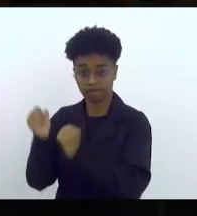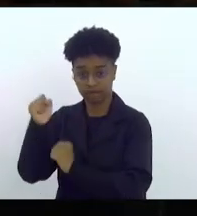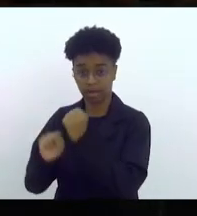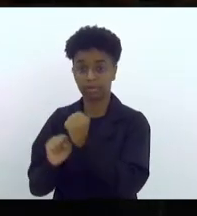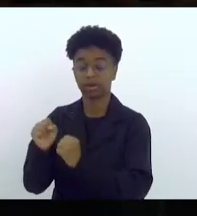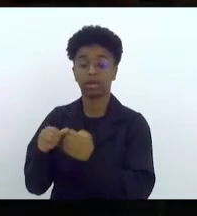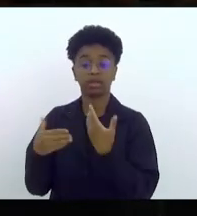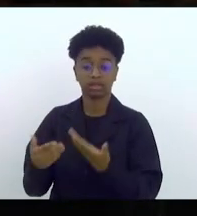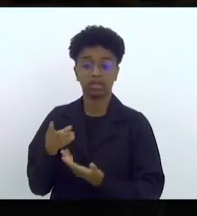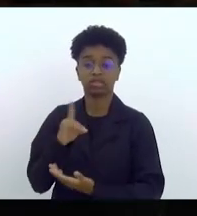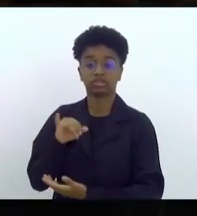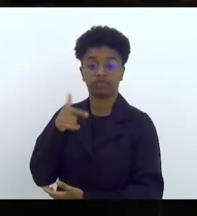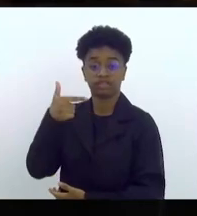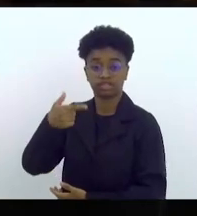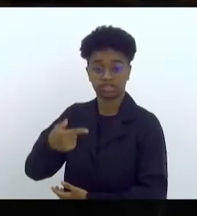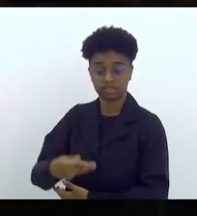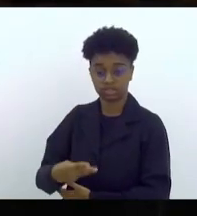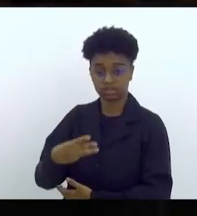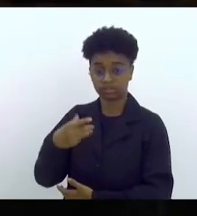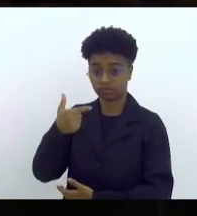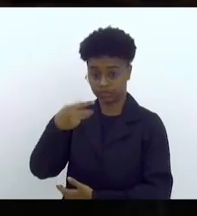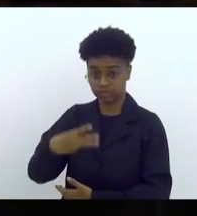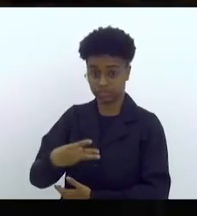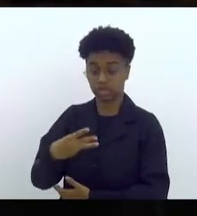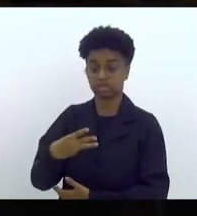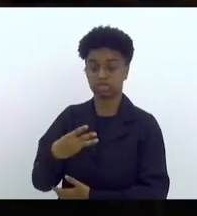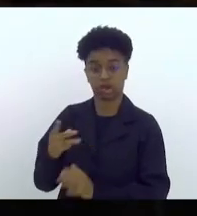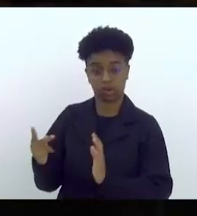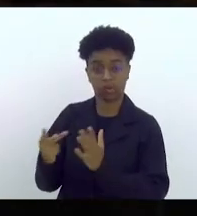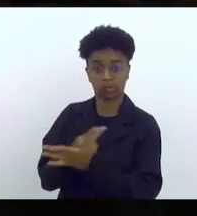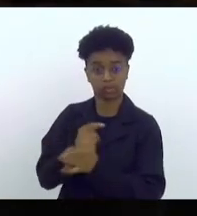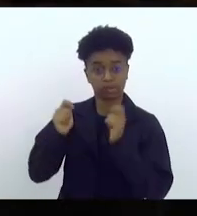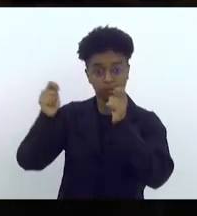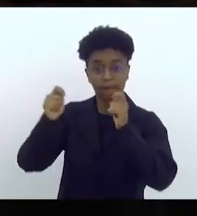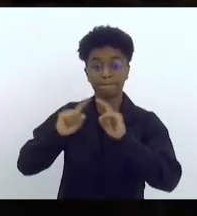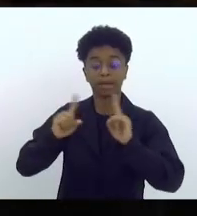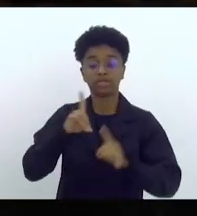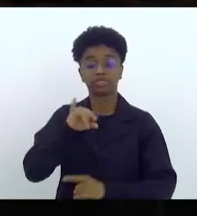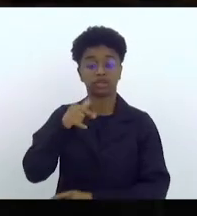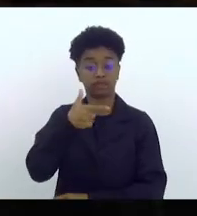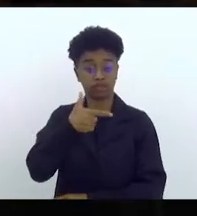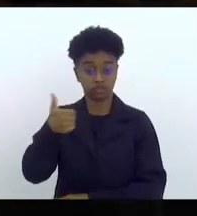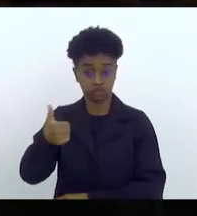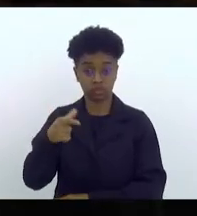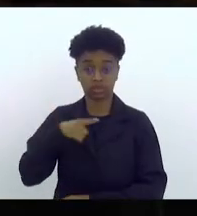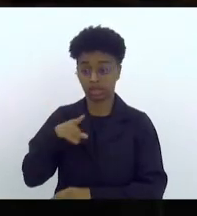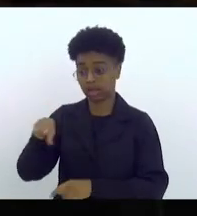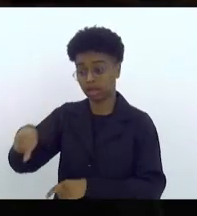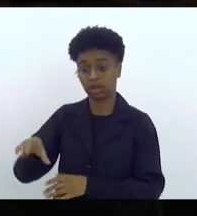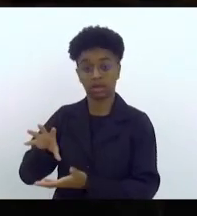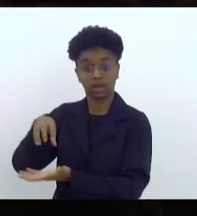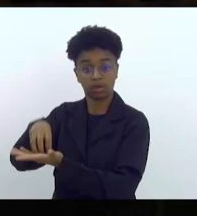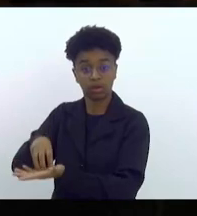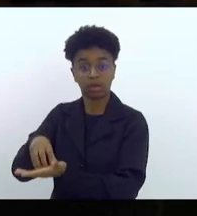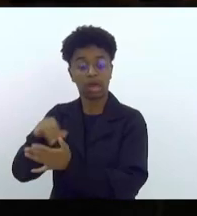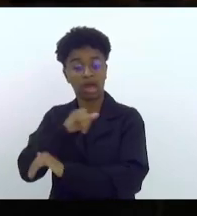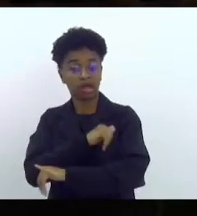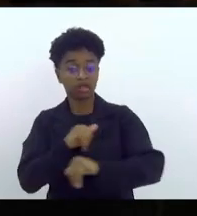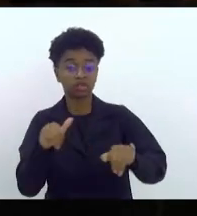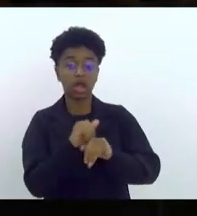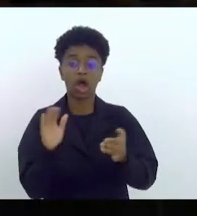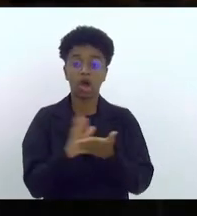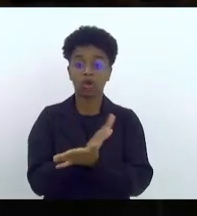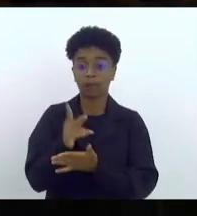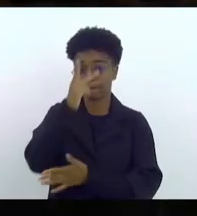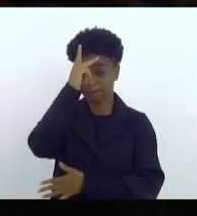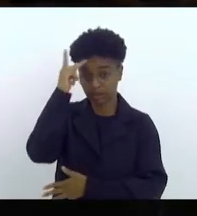no dia 23 do set e no dia 21 foi postado a eliminar pela companhia alegando que muitos daqueles que